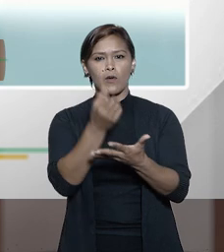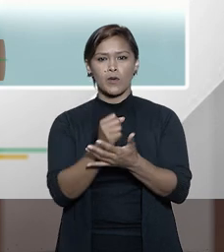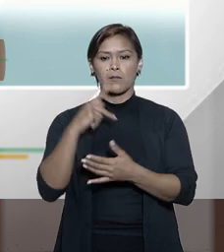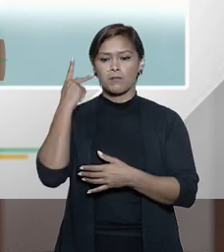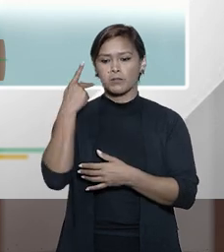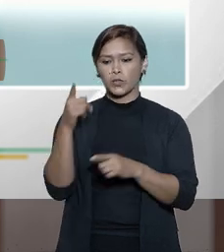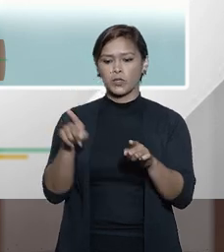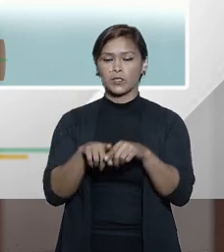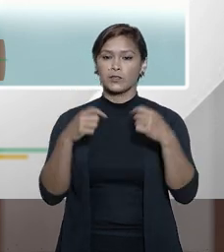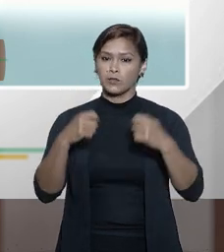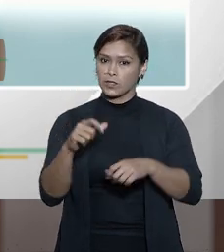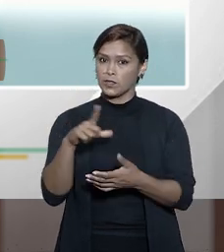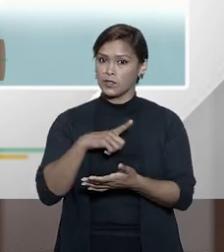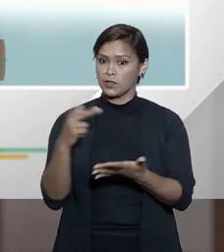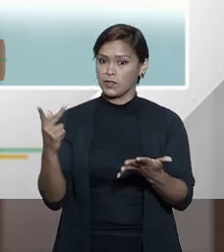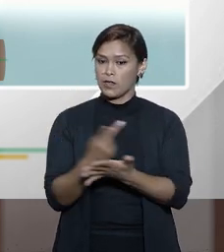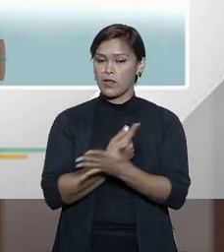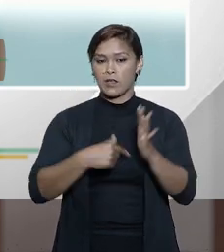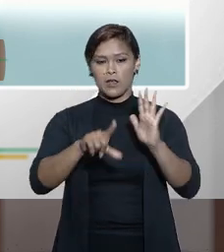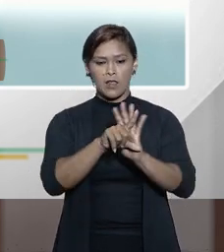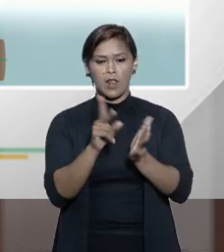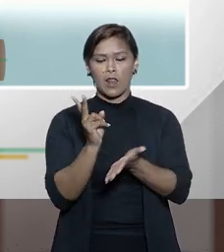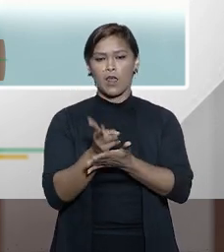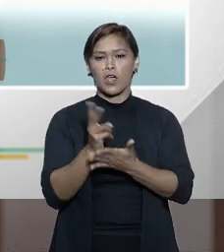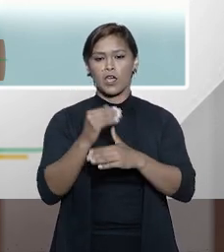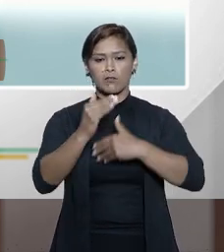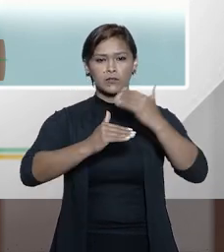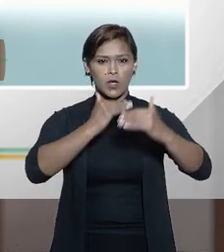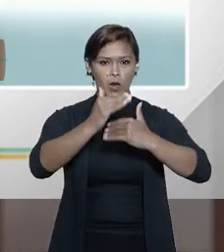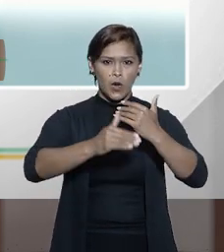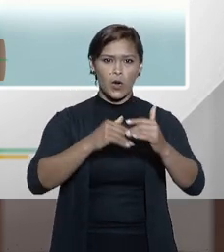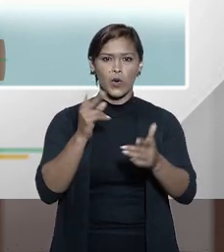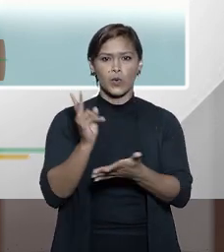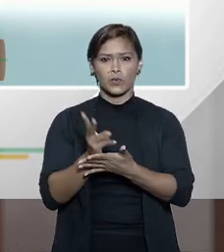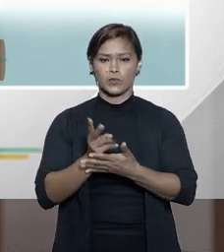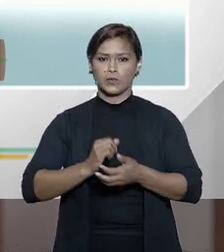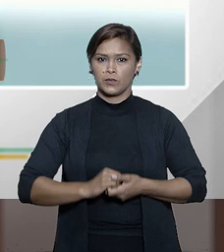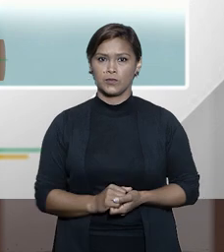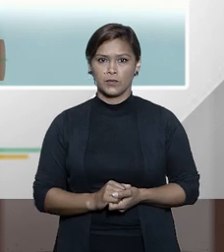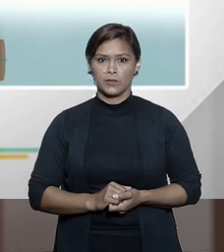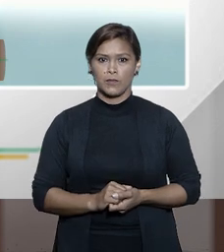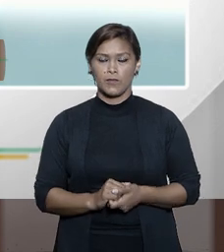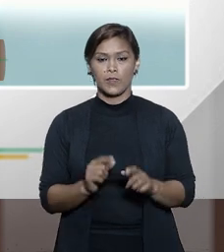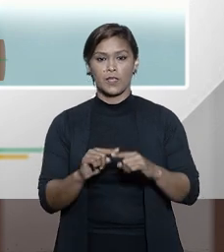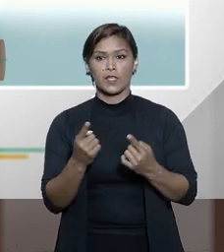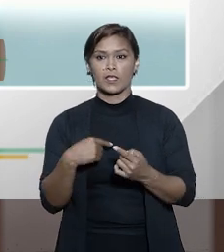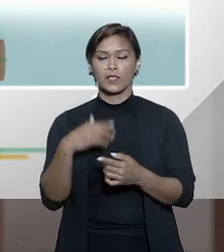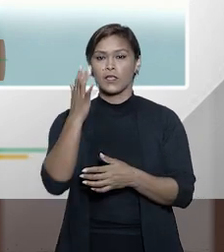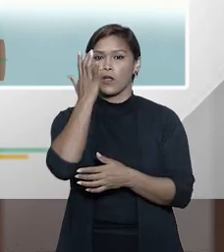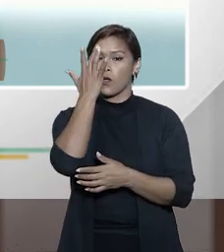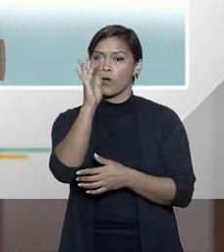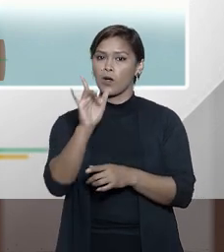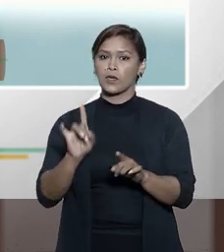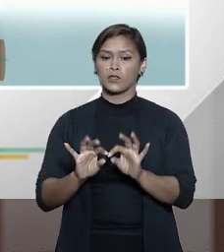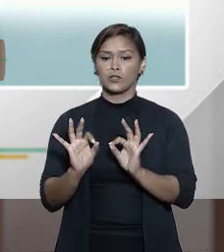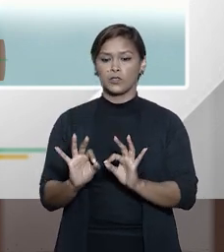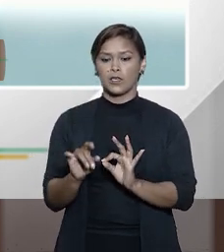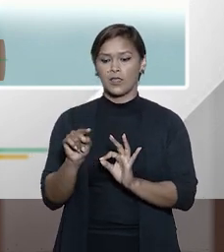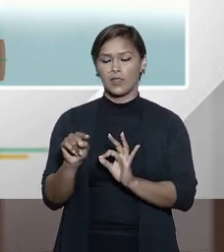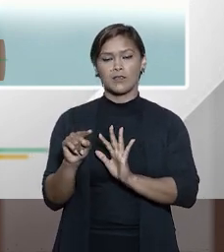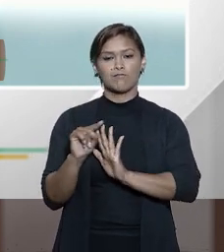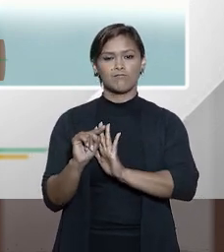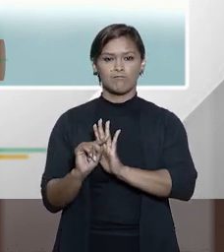acolhimento político necessário para que essa legislação fosse à frente, né? Então, eu acho que,